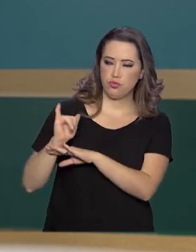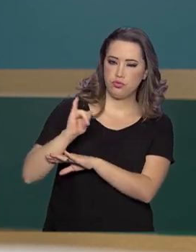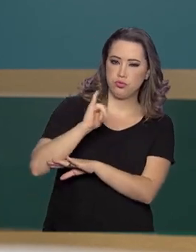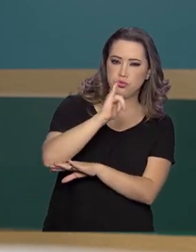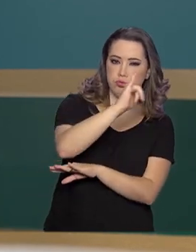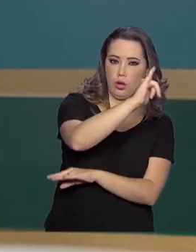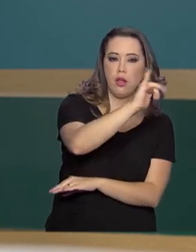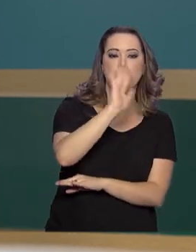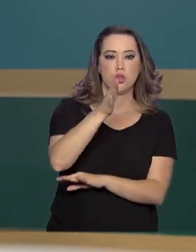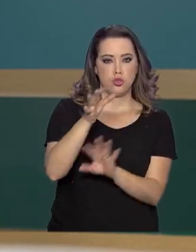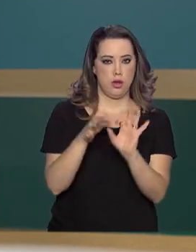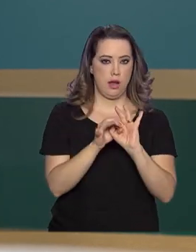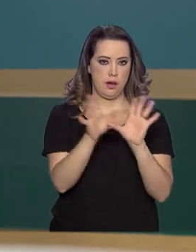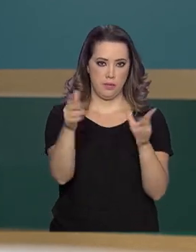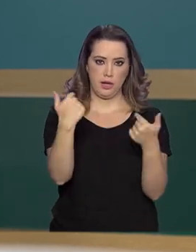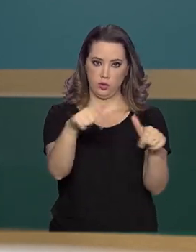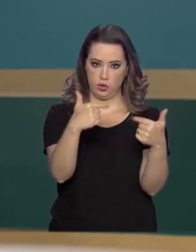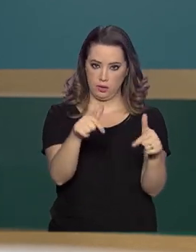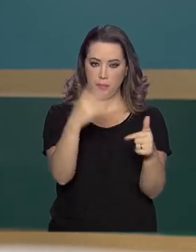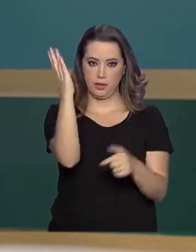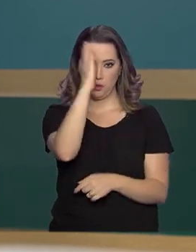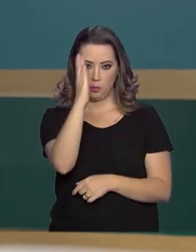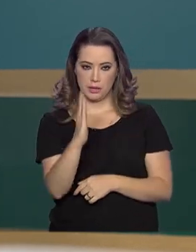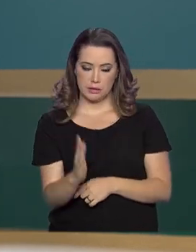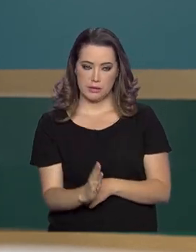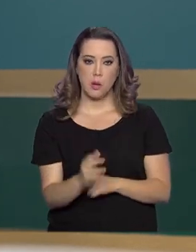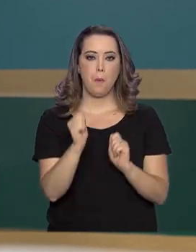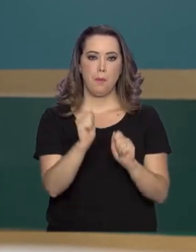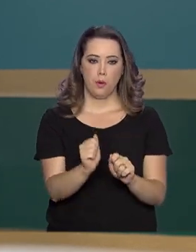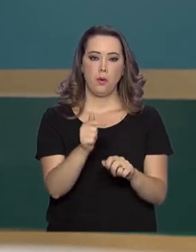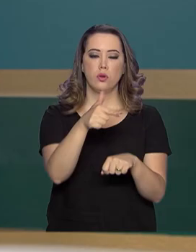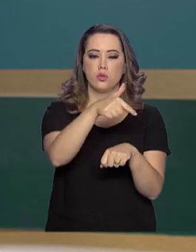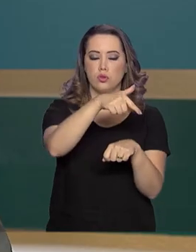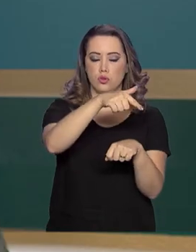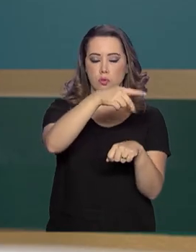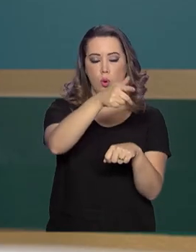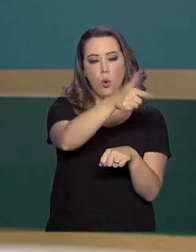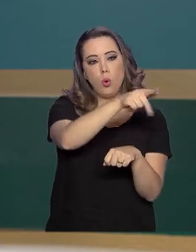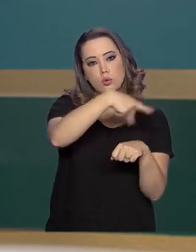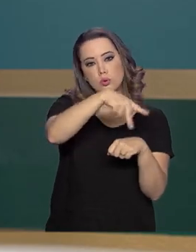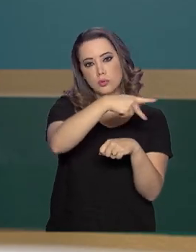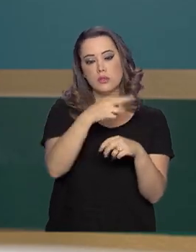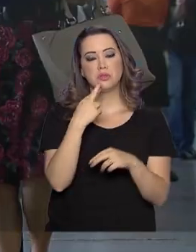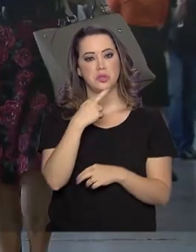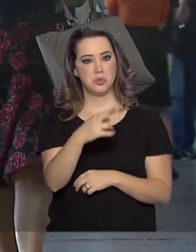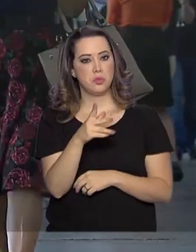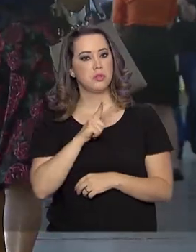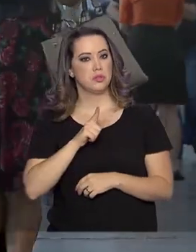operar voos regulares internacionais no Brasil e a medida já gera resultados para o turismo.